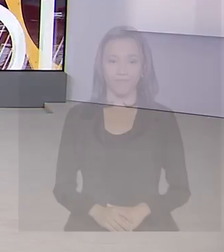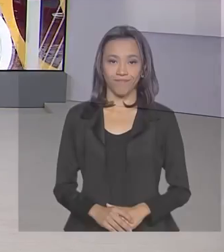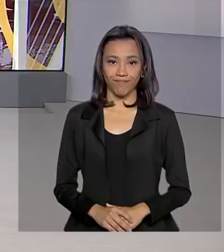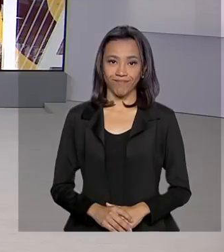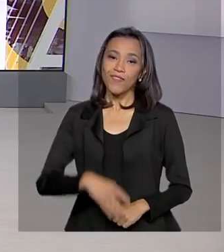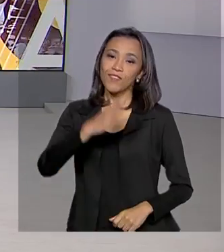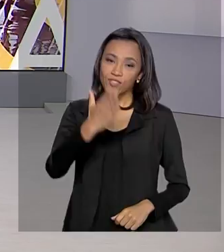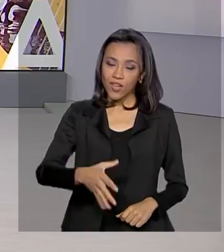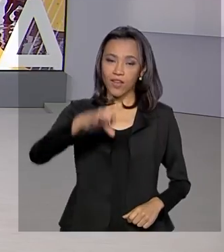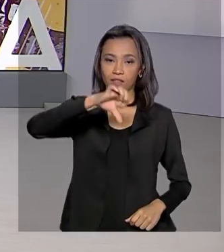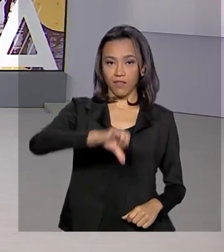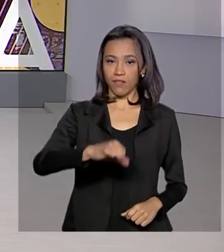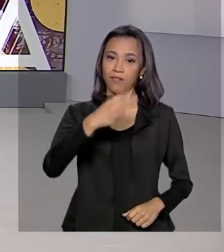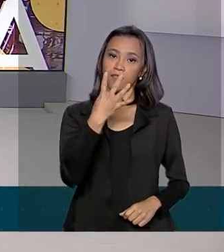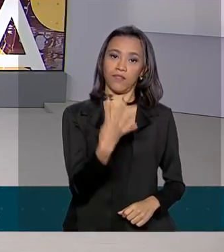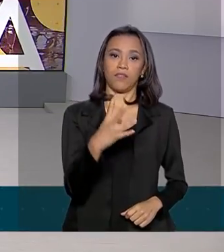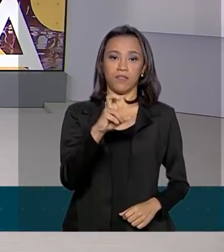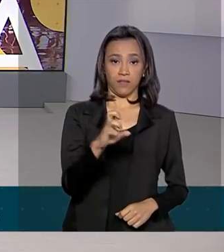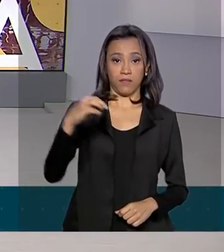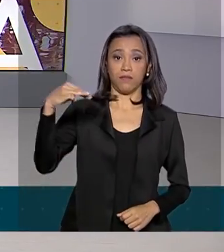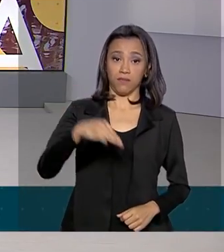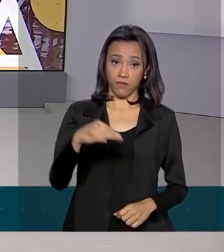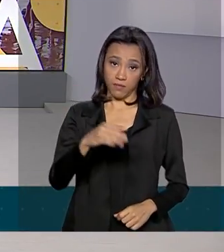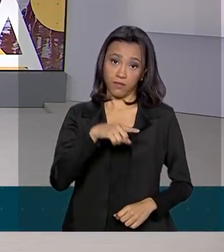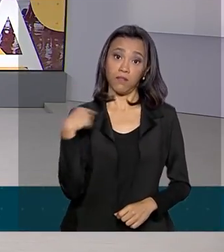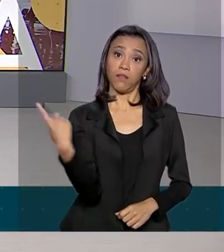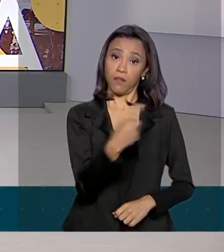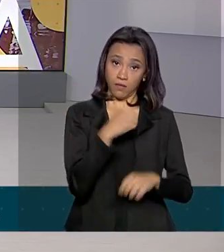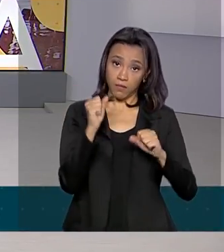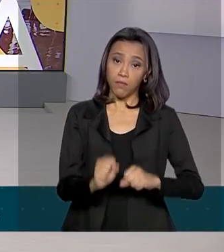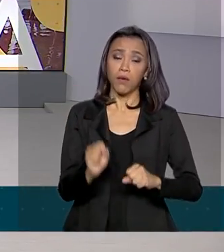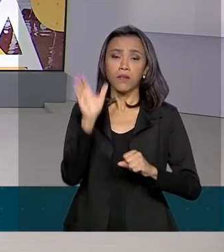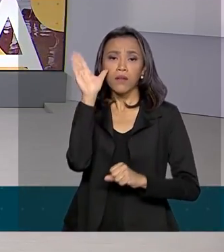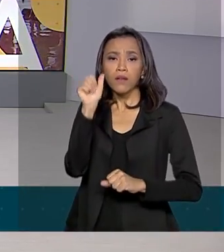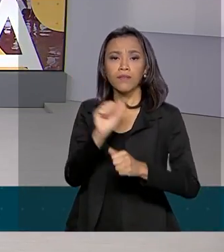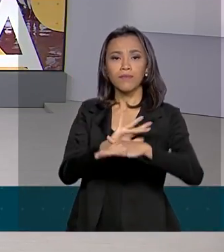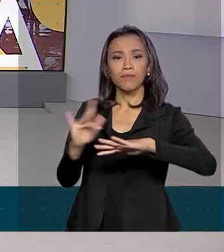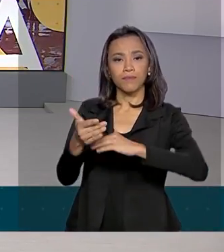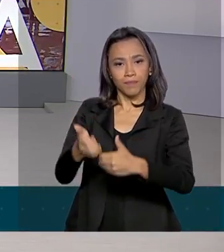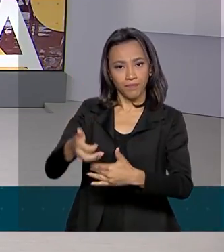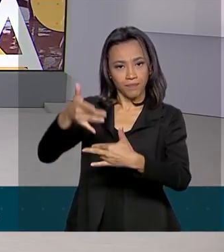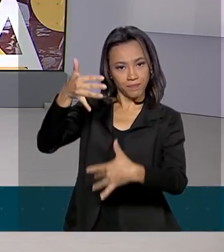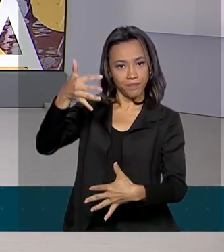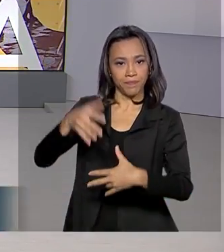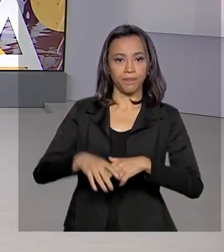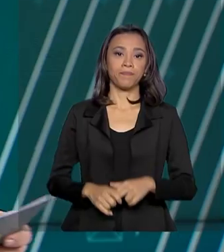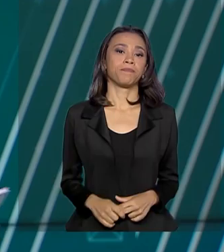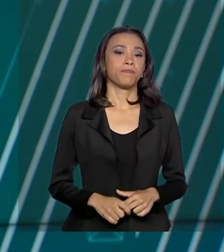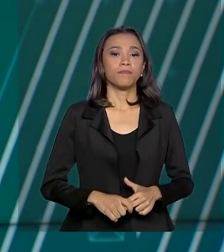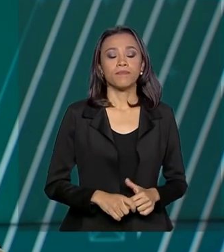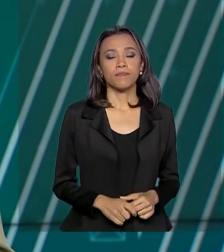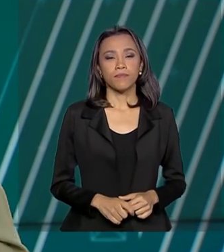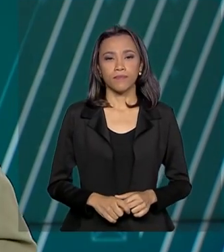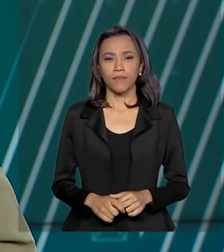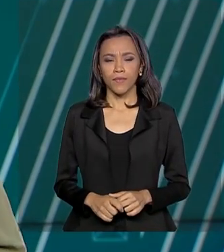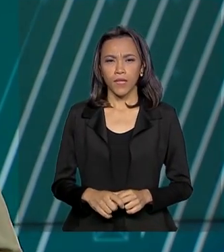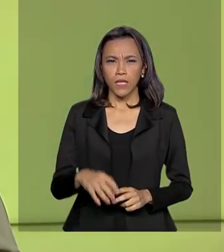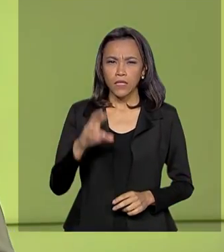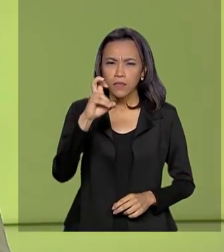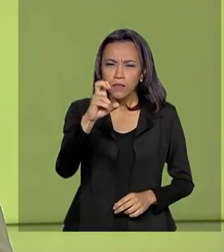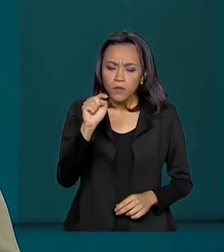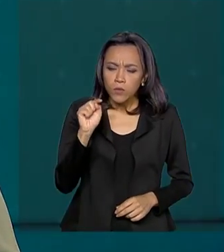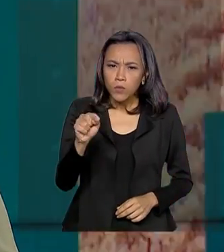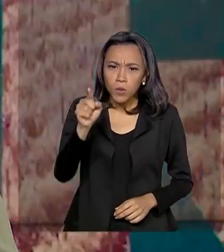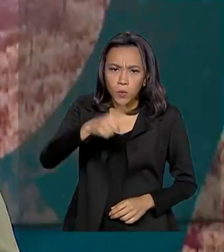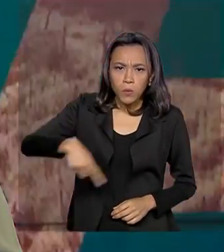São 9 horas e 45 minutos, nós estamos ao vivo também pelas redes sociais. 5 mil